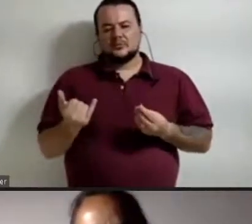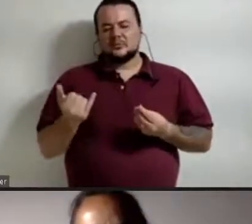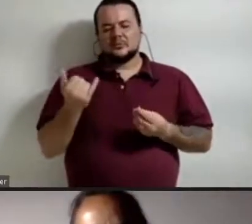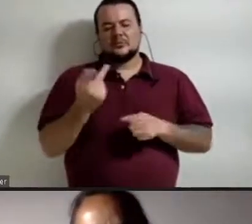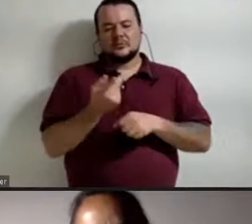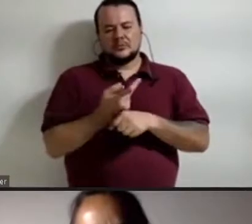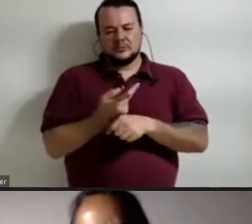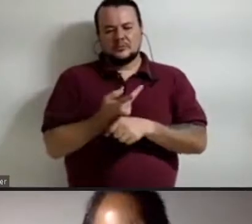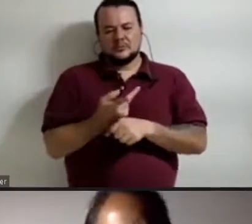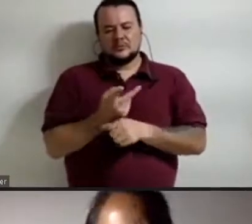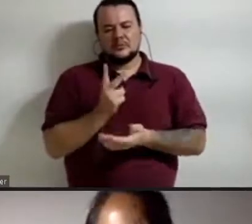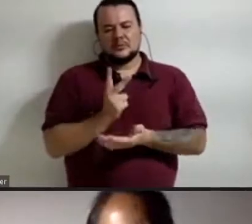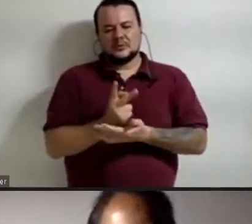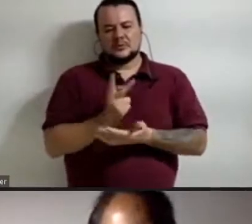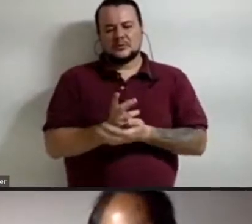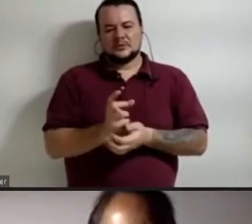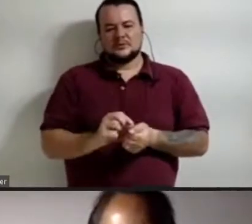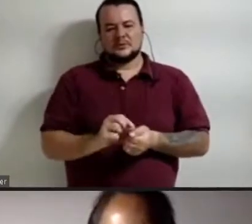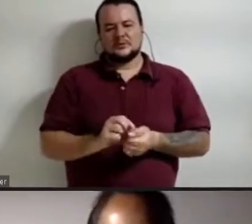sempre.